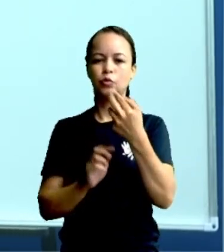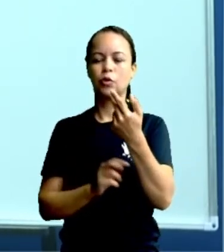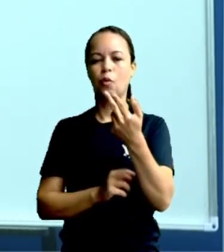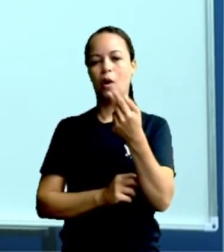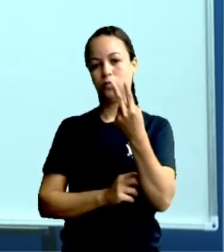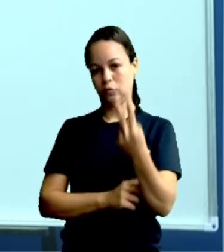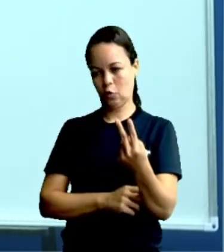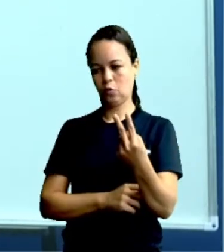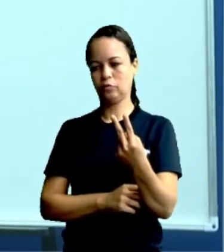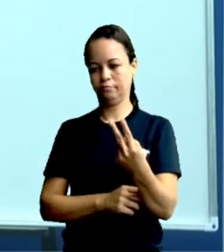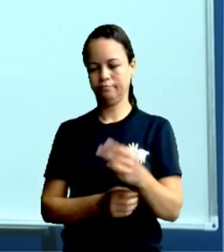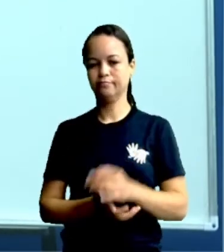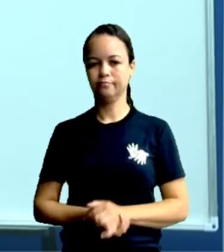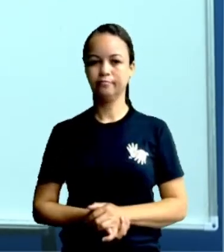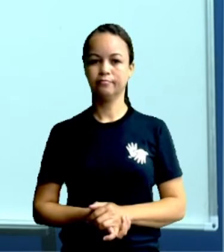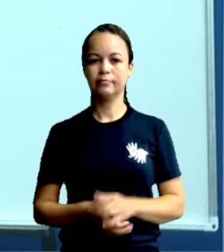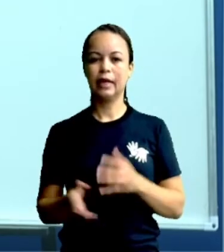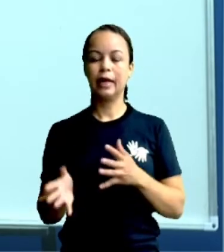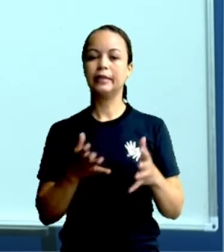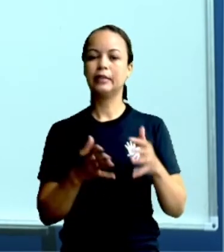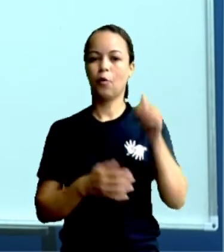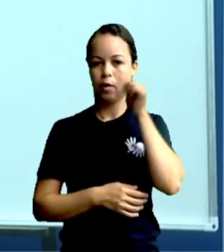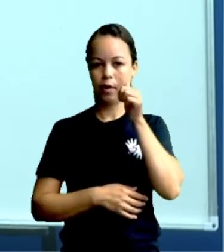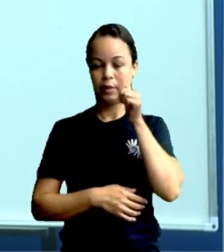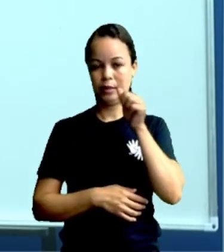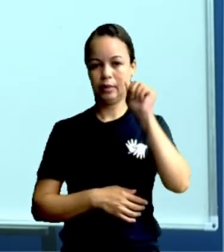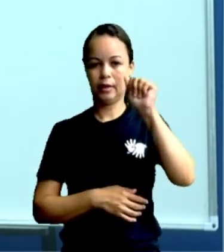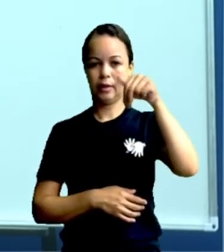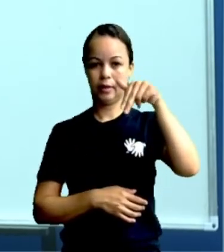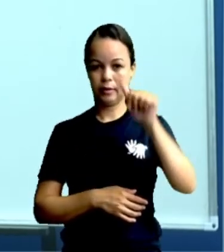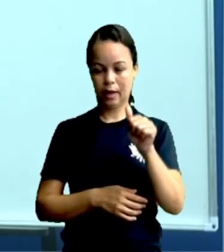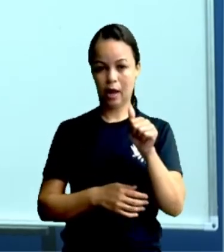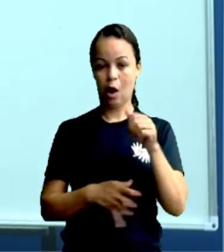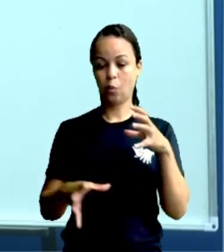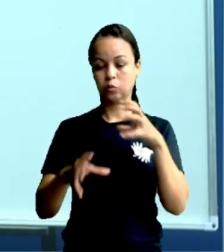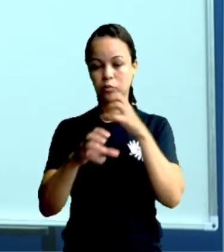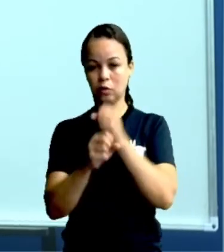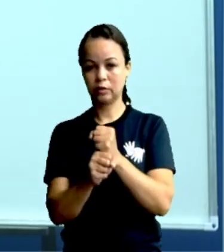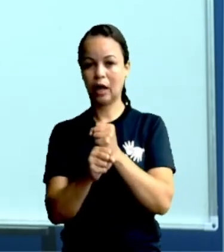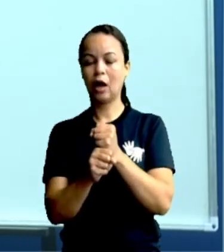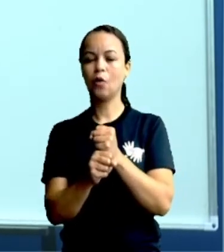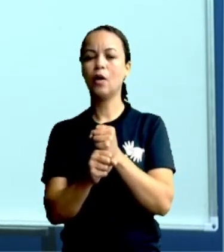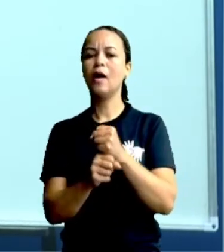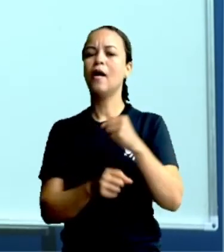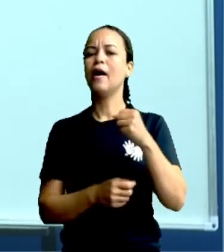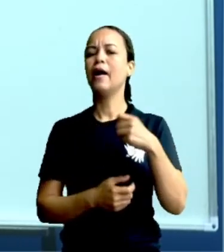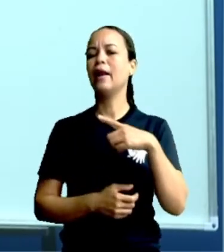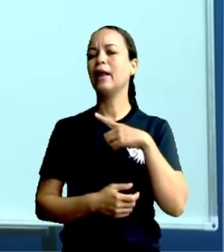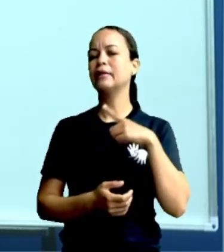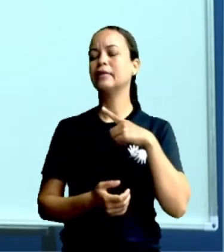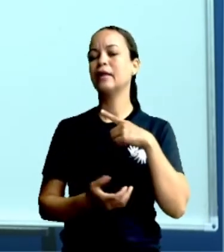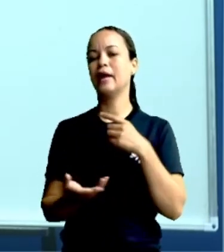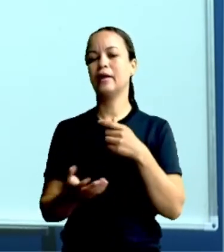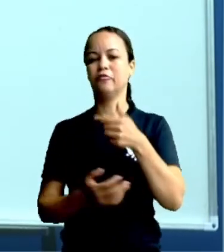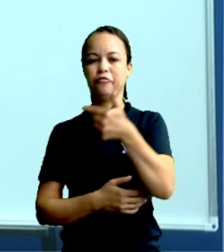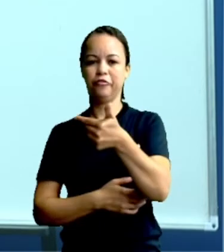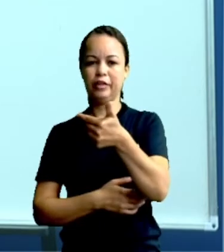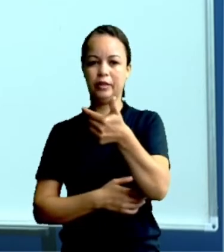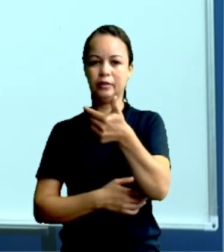Então, Ana Maria, ao total, né? Ela ficou com 22 mudas